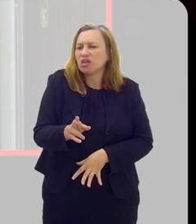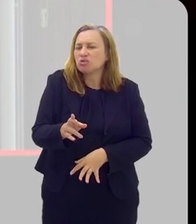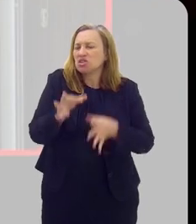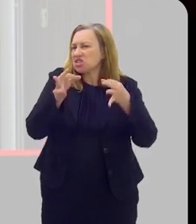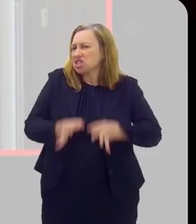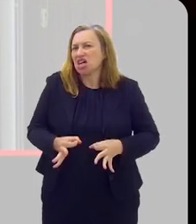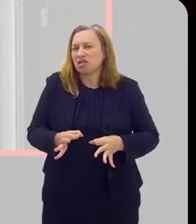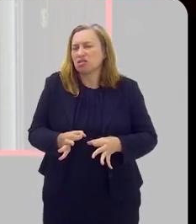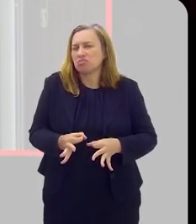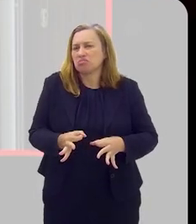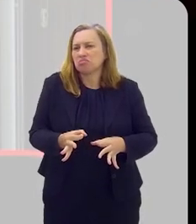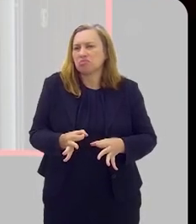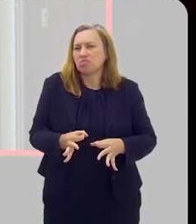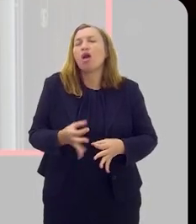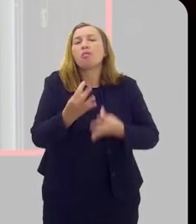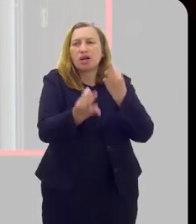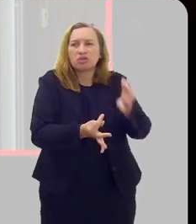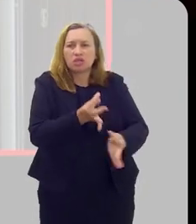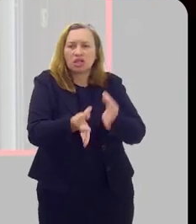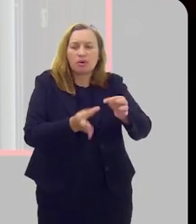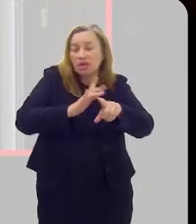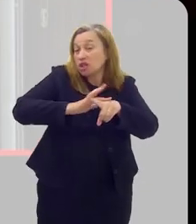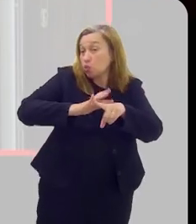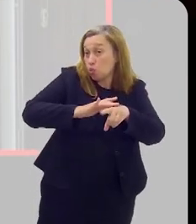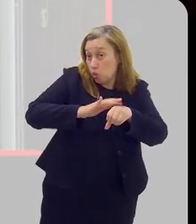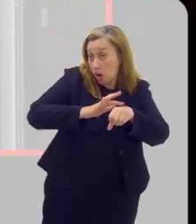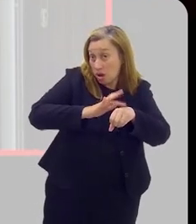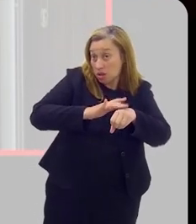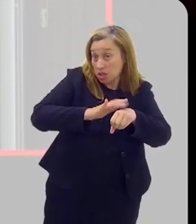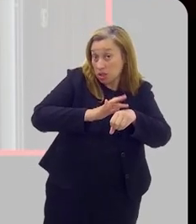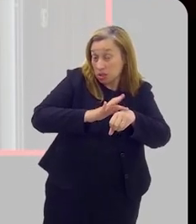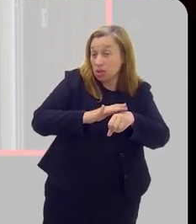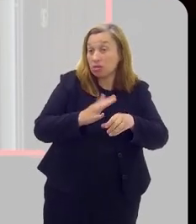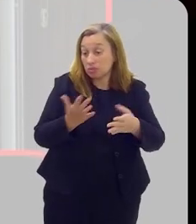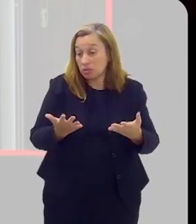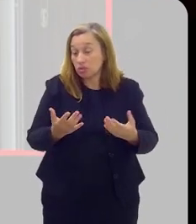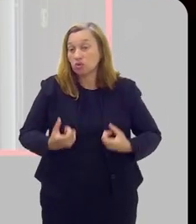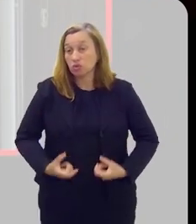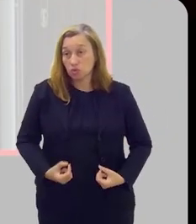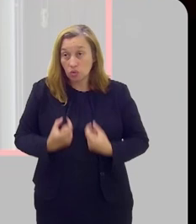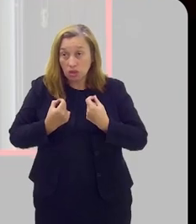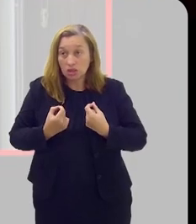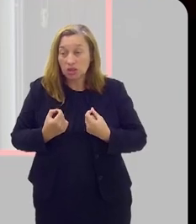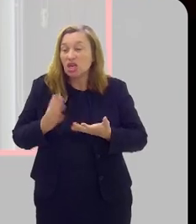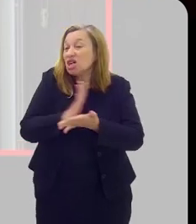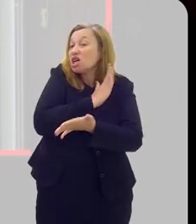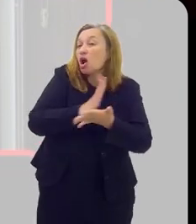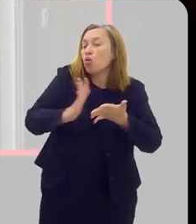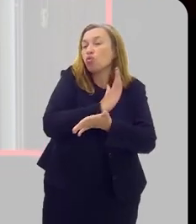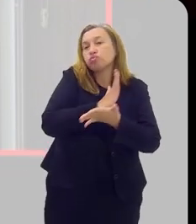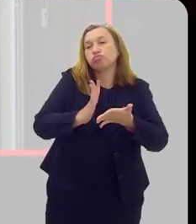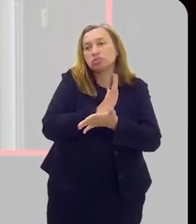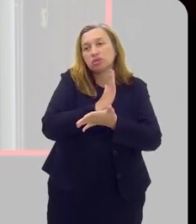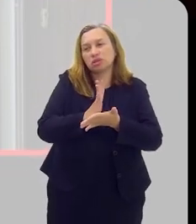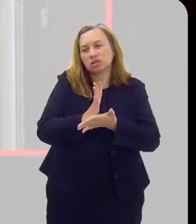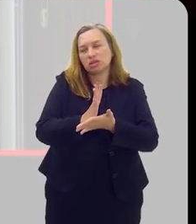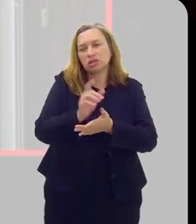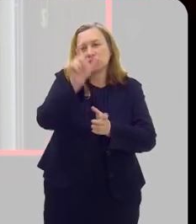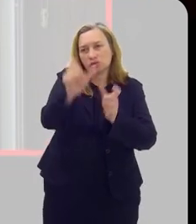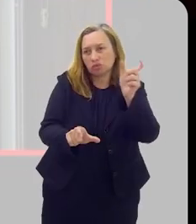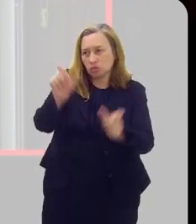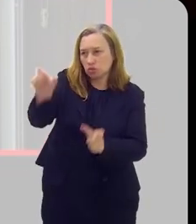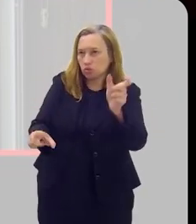efetivos para o tratamento da doença, e essa detecção, e que, em alguns casos,